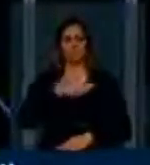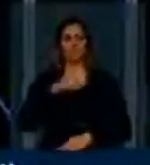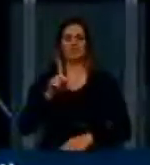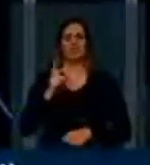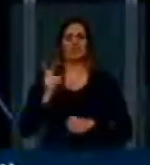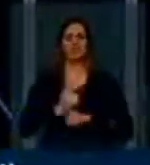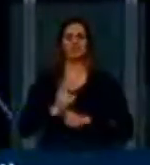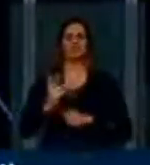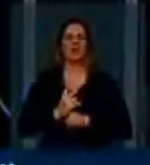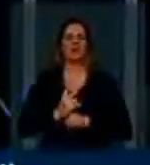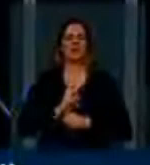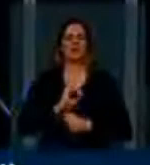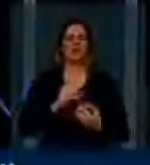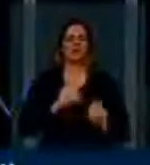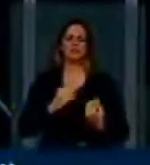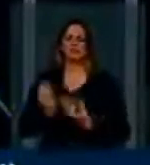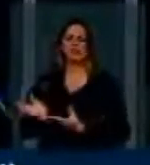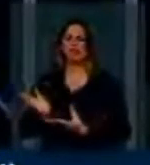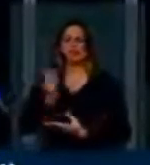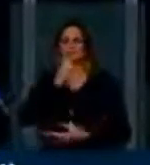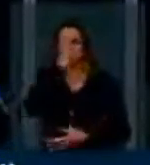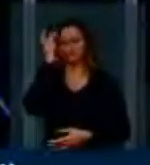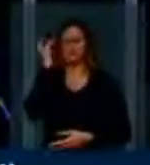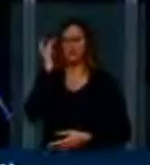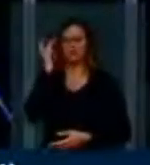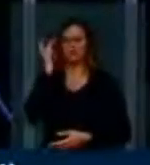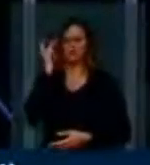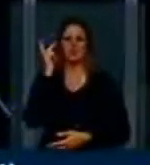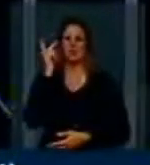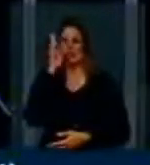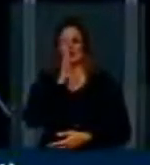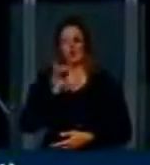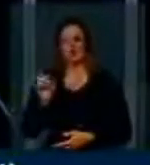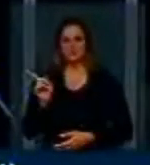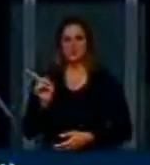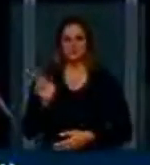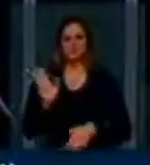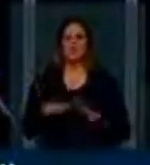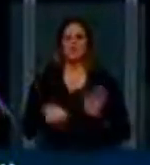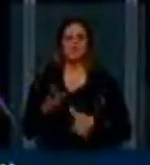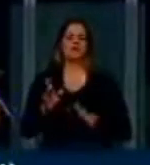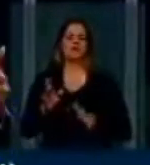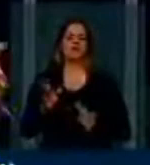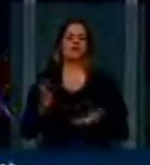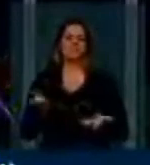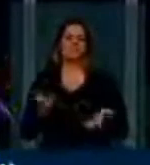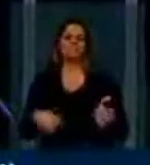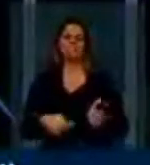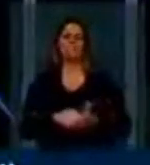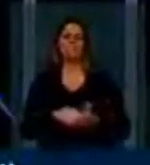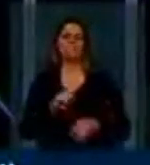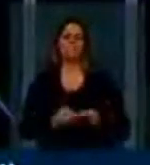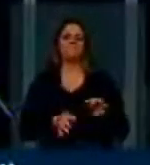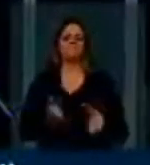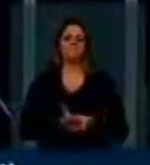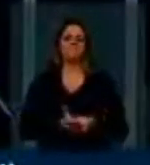dá essa música através da internet também para um outro usuário, ele pode ser também processado pela empresa de